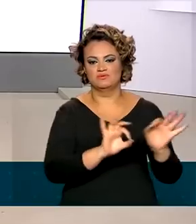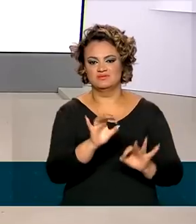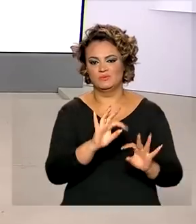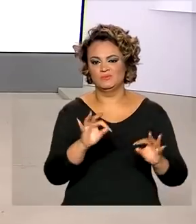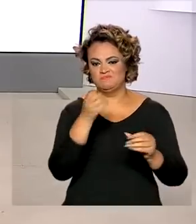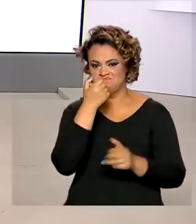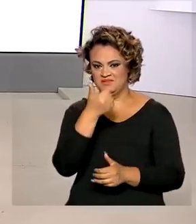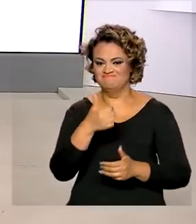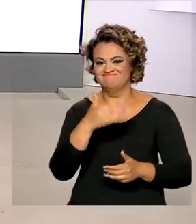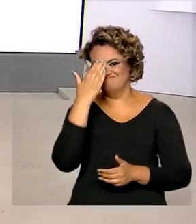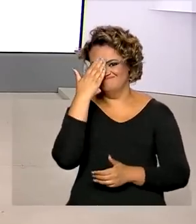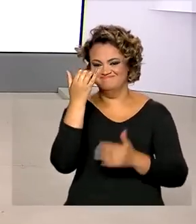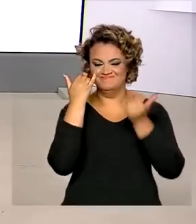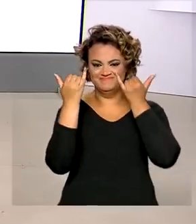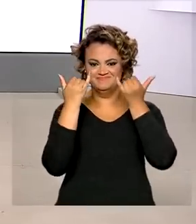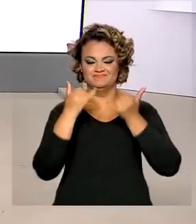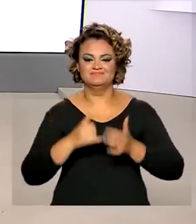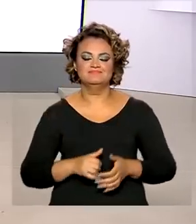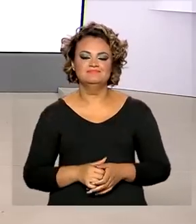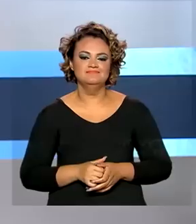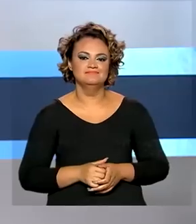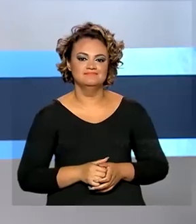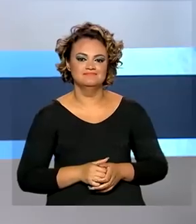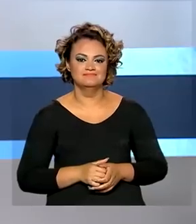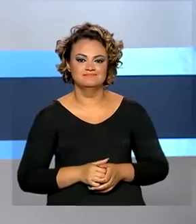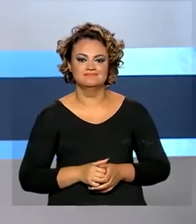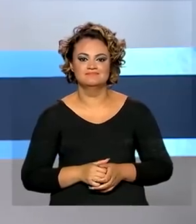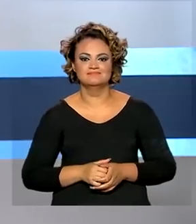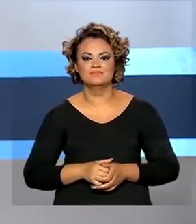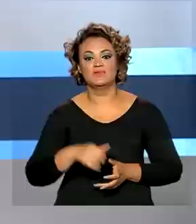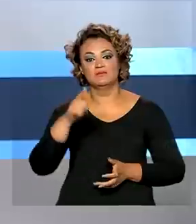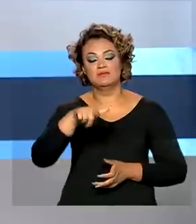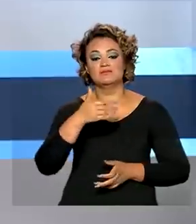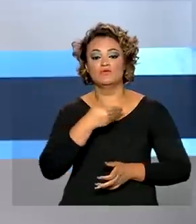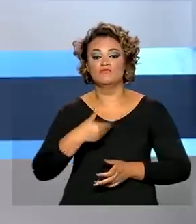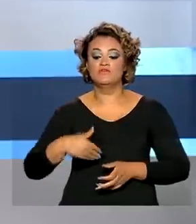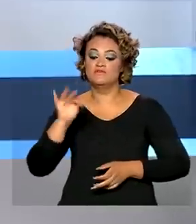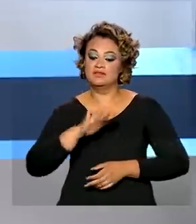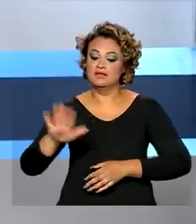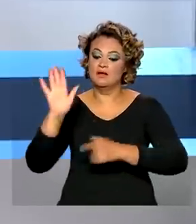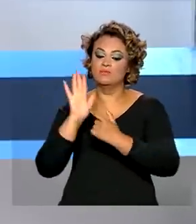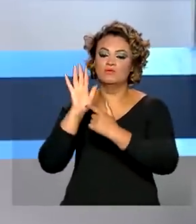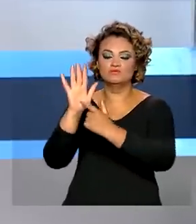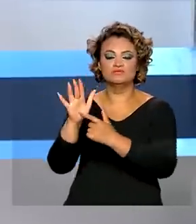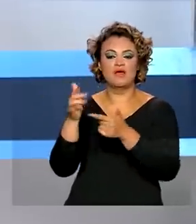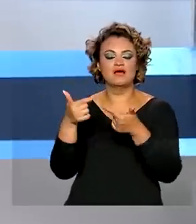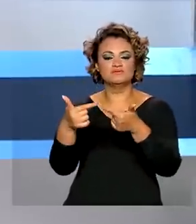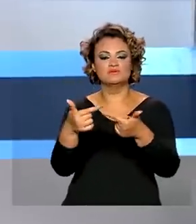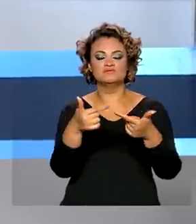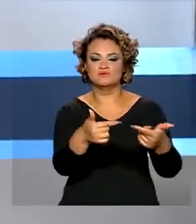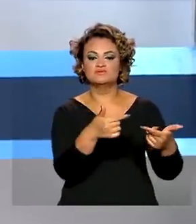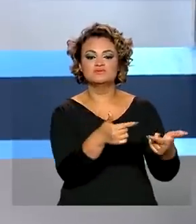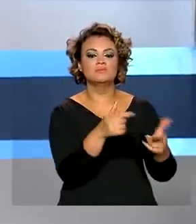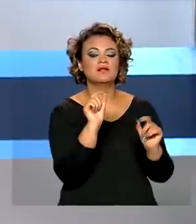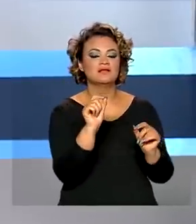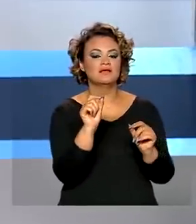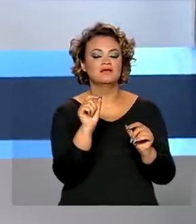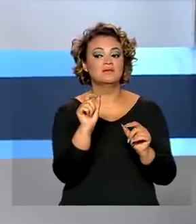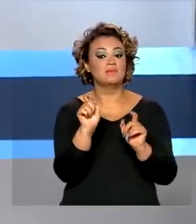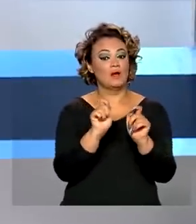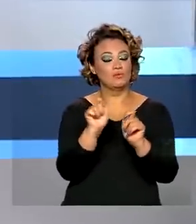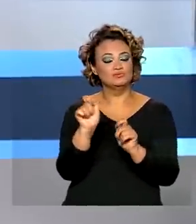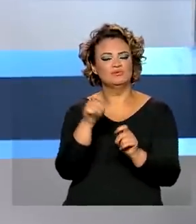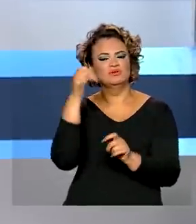Está certo, Glauco. Muito obrigada pelas suas informações. E olha, o governo federal apresentou novas ações para a prevenção e